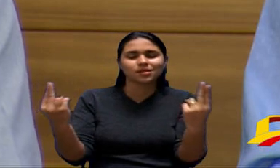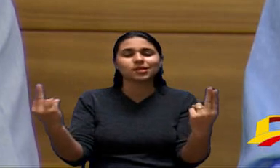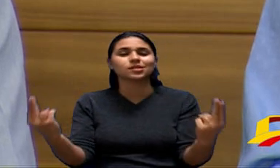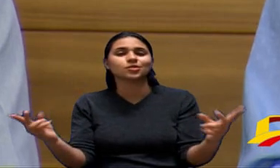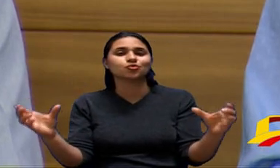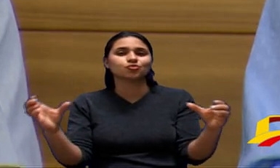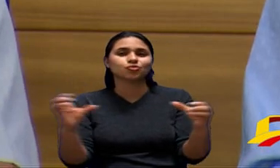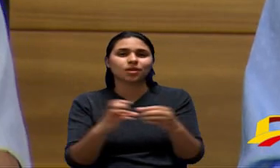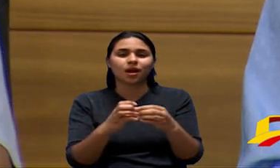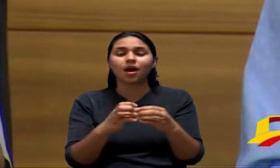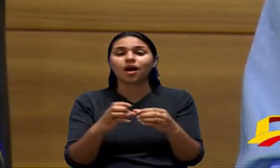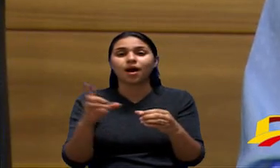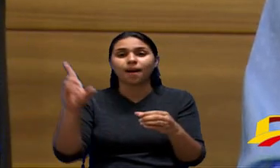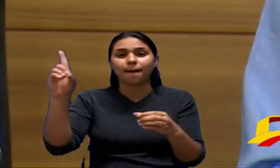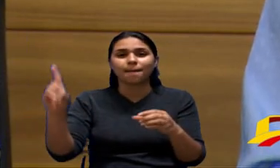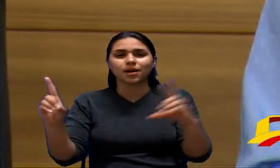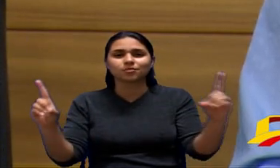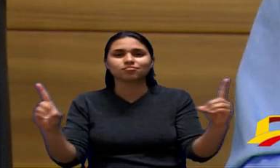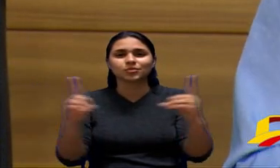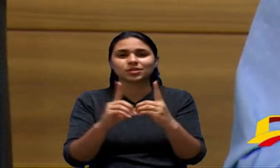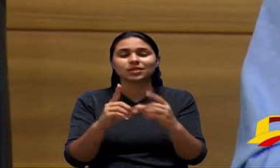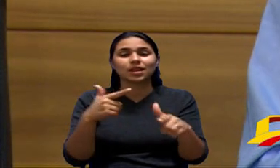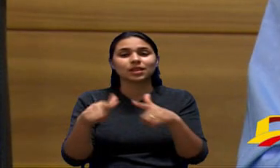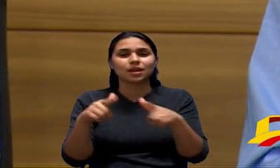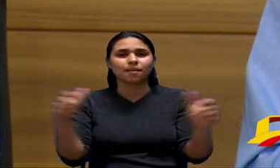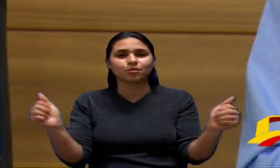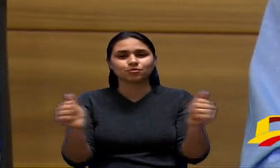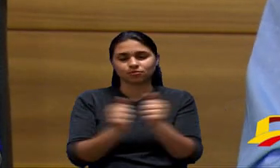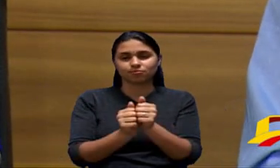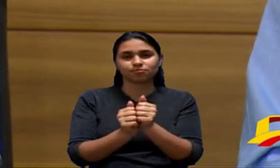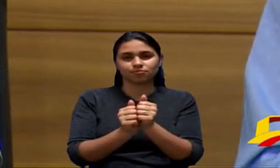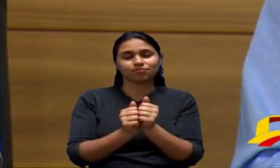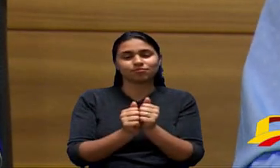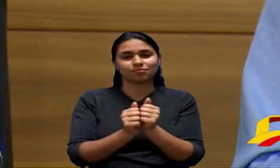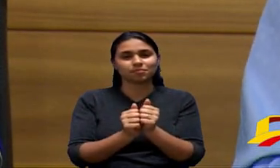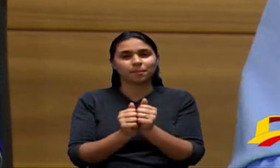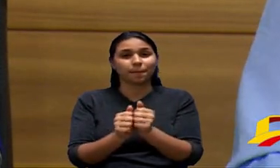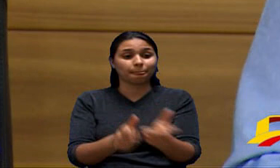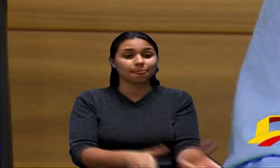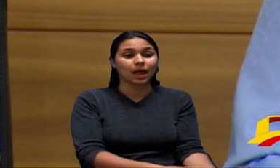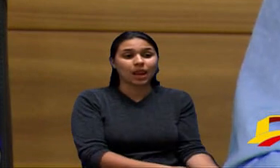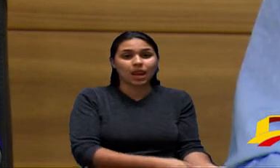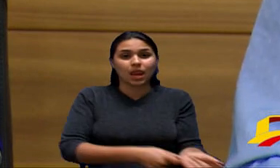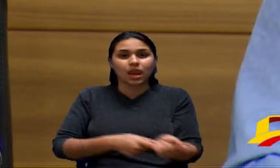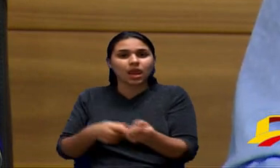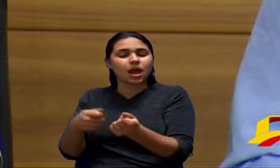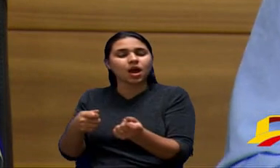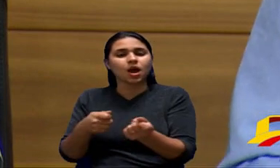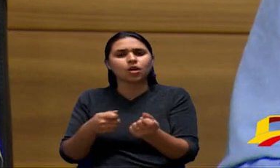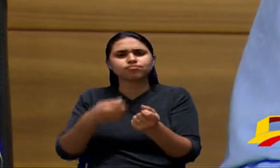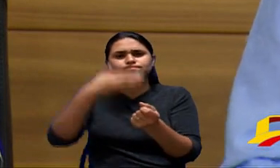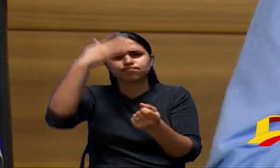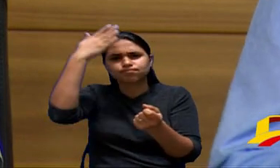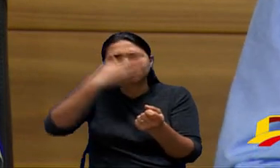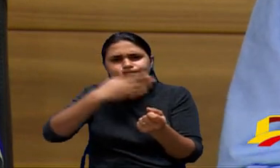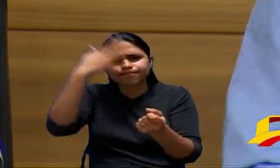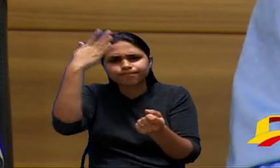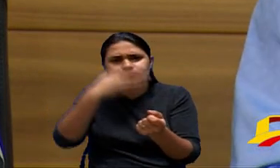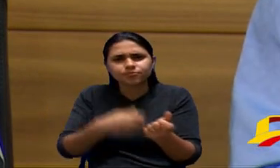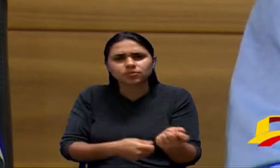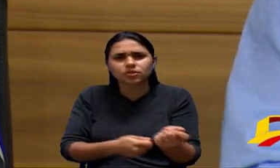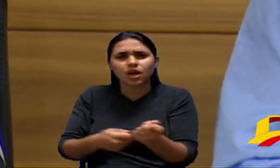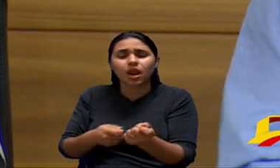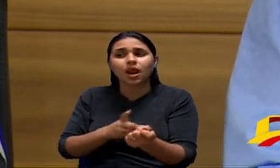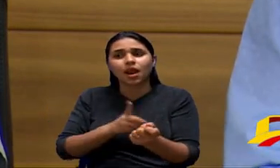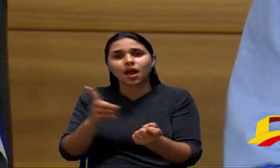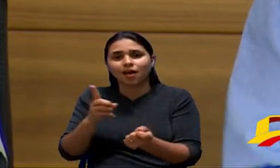obrigatoriedade no âmbito do município de Sorocaba e a instalação de mangueiras transparentes nas bombas dos postos de combustíveis